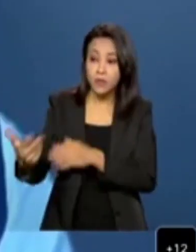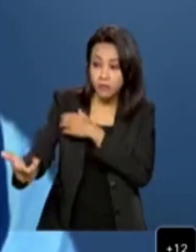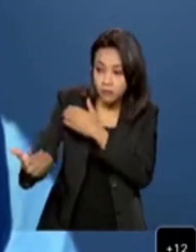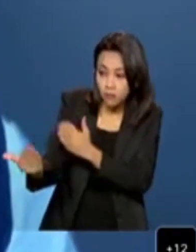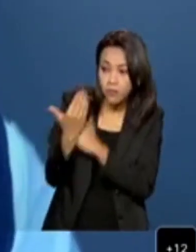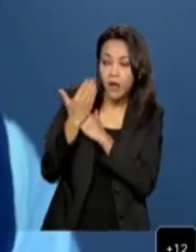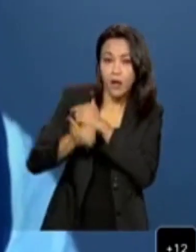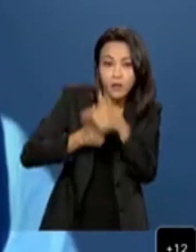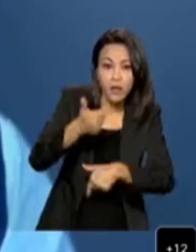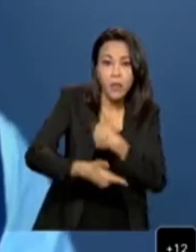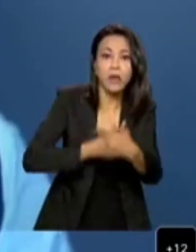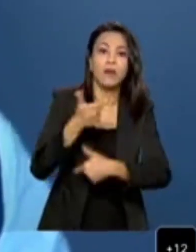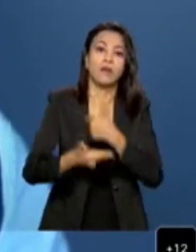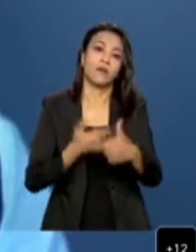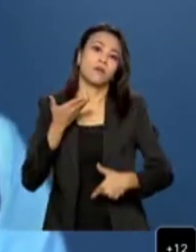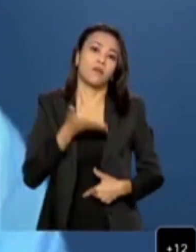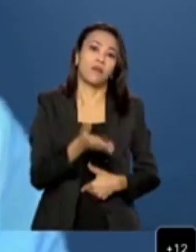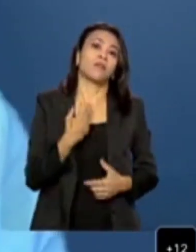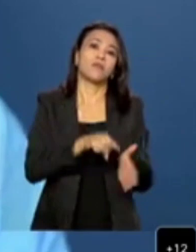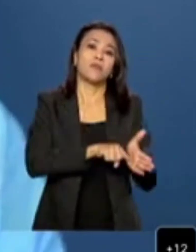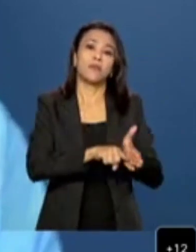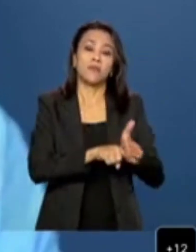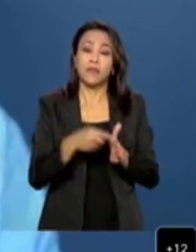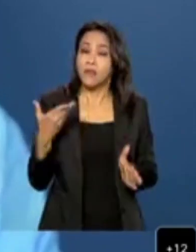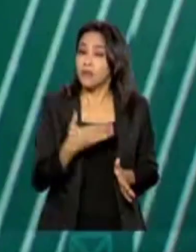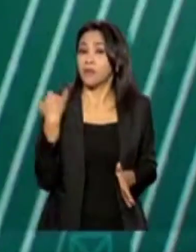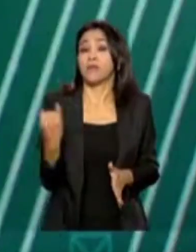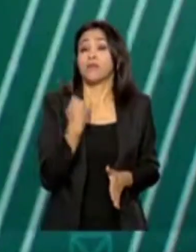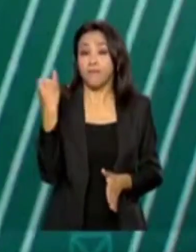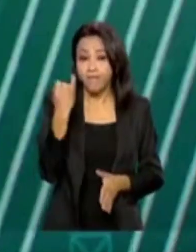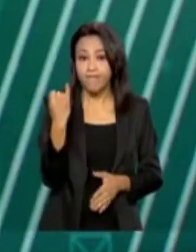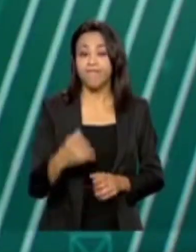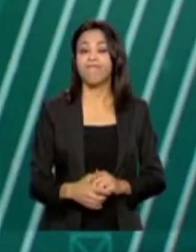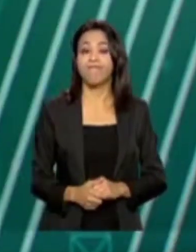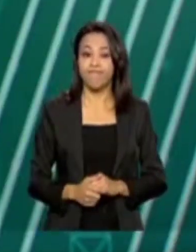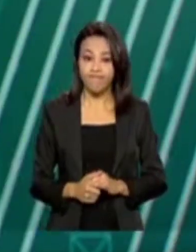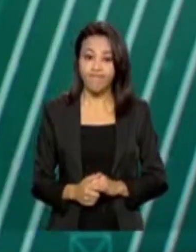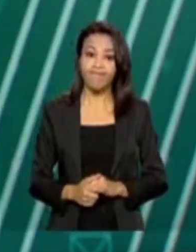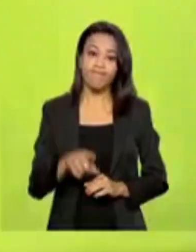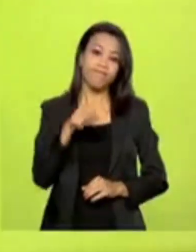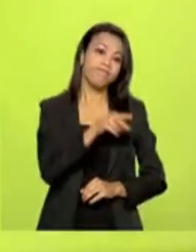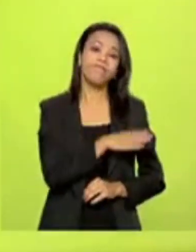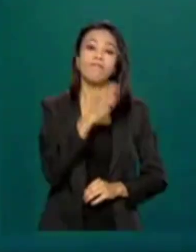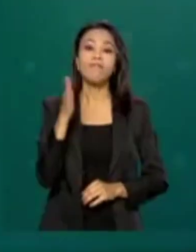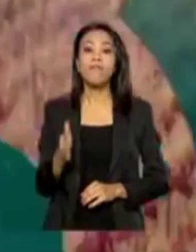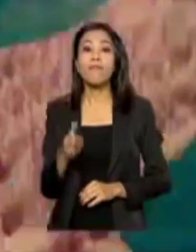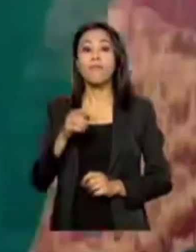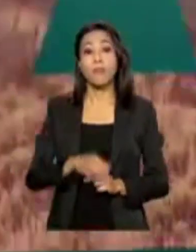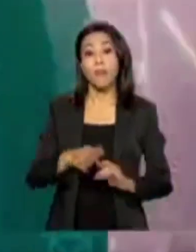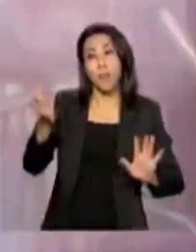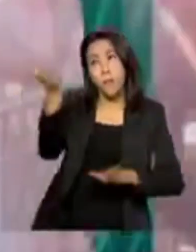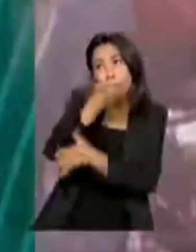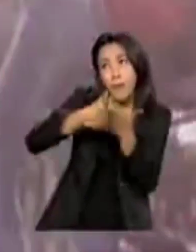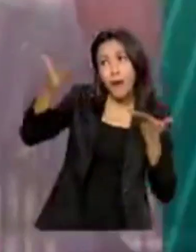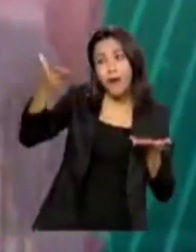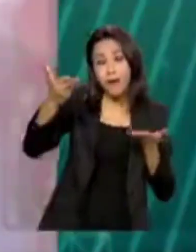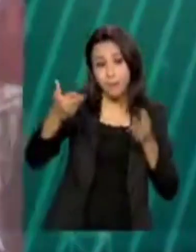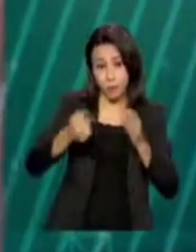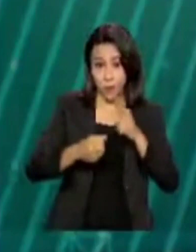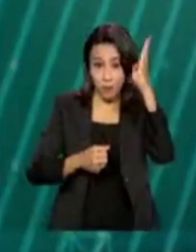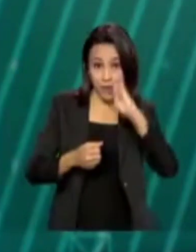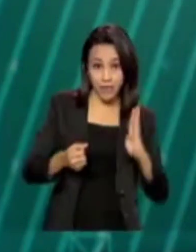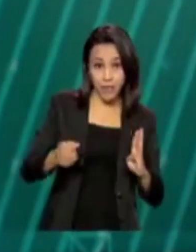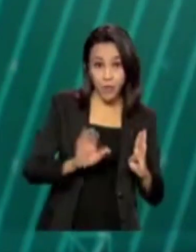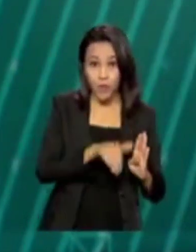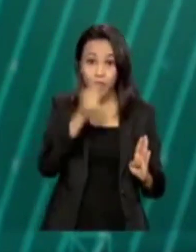no Censo. Isso é fundamental. As trocas do Brasil com o exterior tiveram saldo